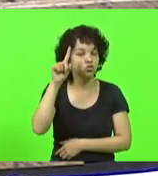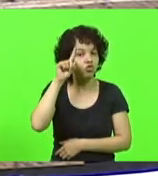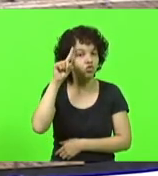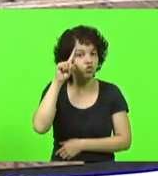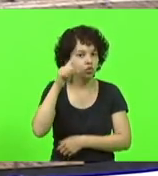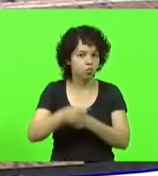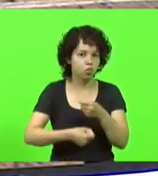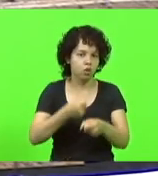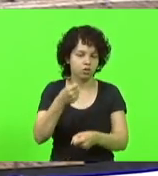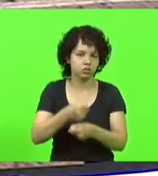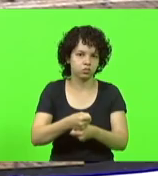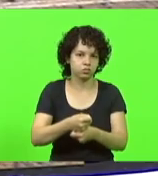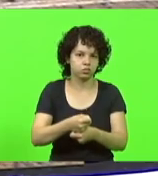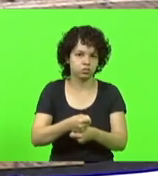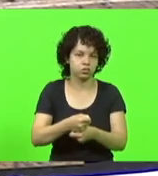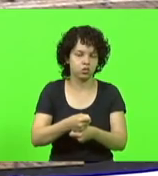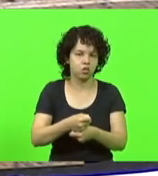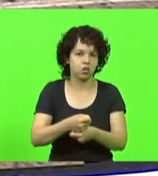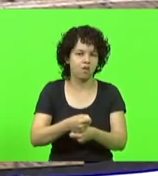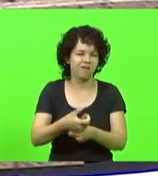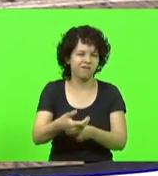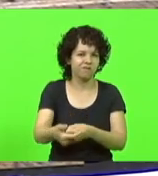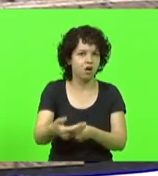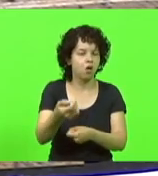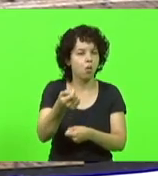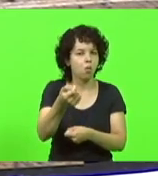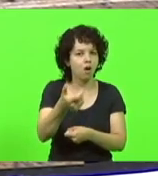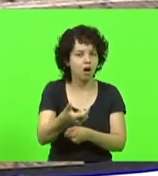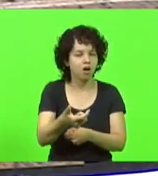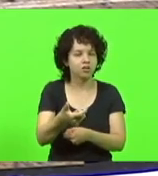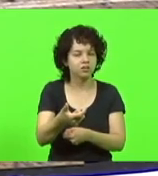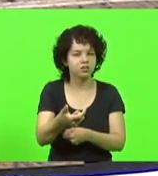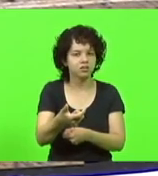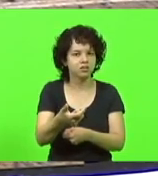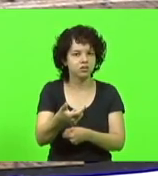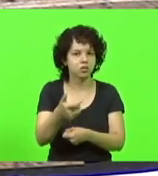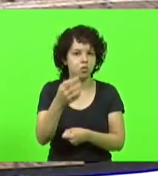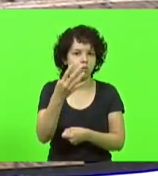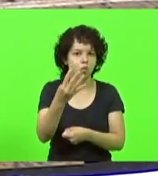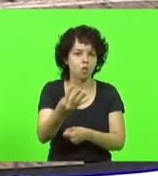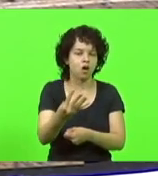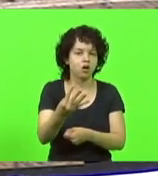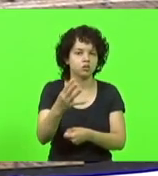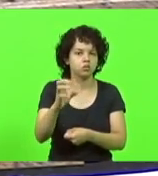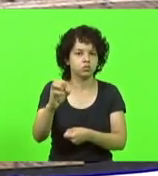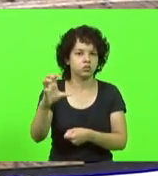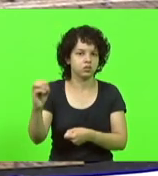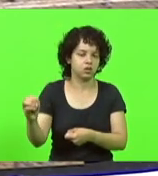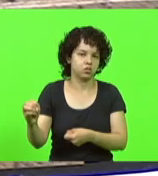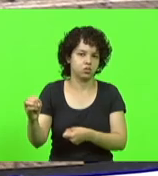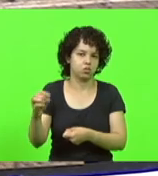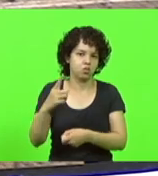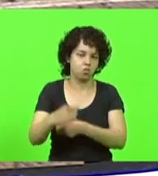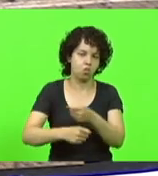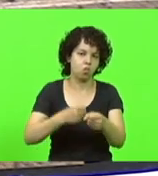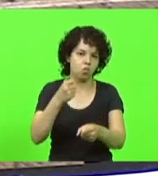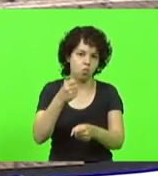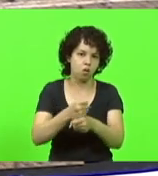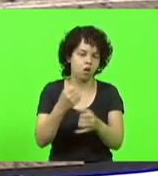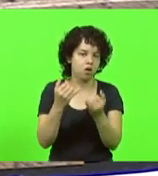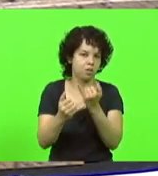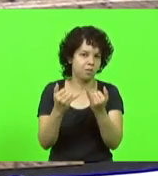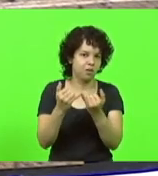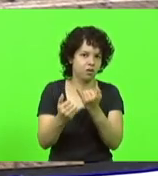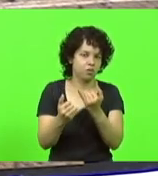ano. Nós vamos lá para isso, para quase 400 para um ano e meio. Em um ano